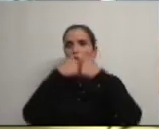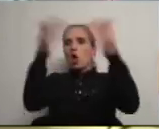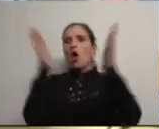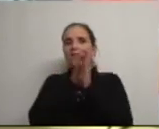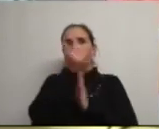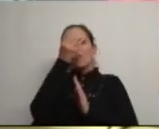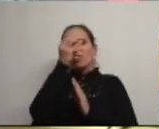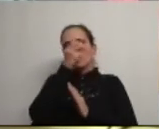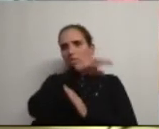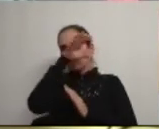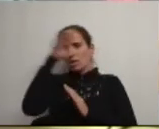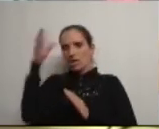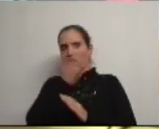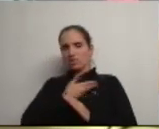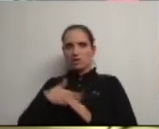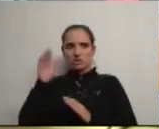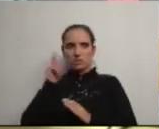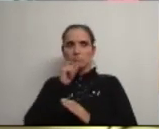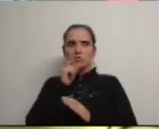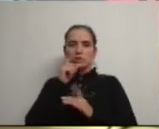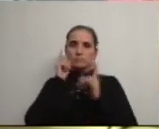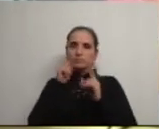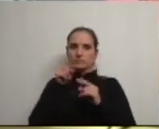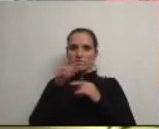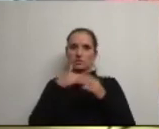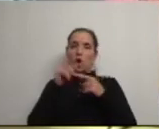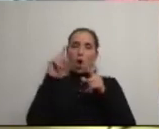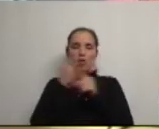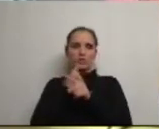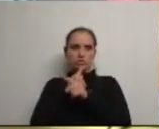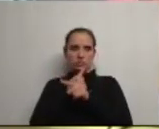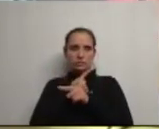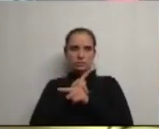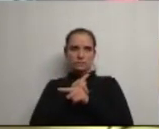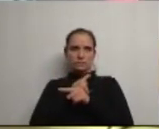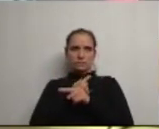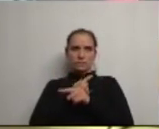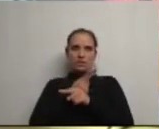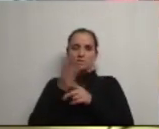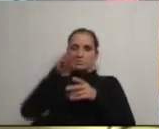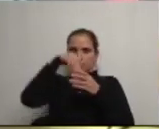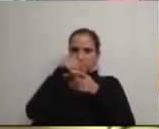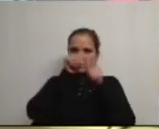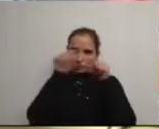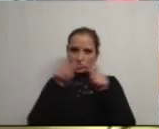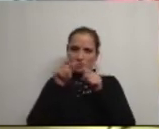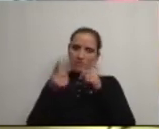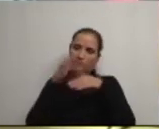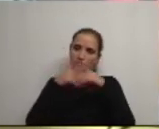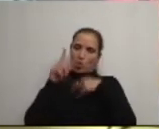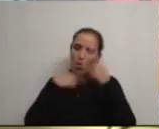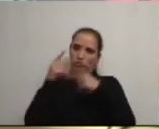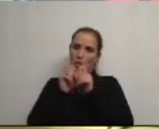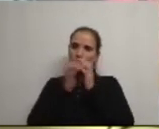freguesias antigas ok? que nos permitem a partir dali fazer outras coisas em cima deste sistema montar outros